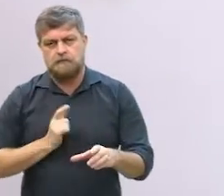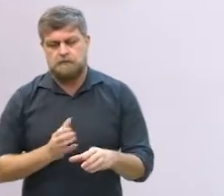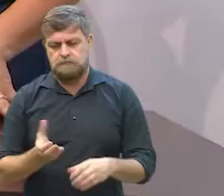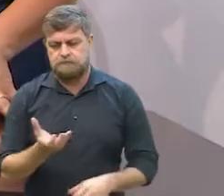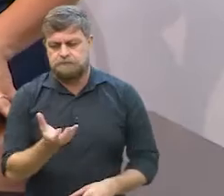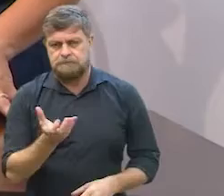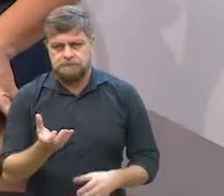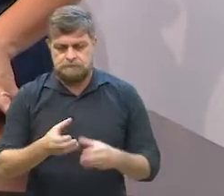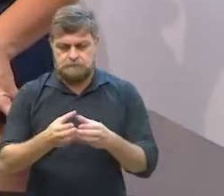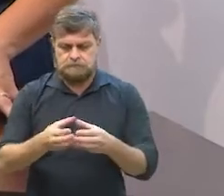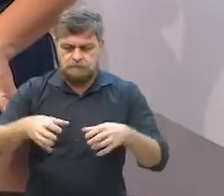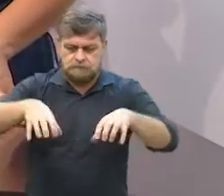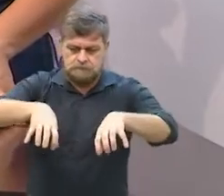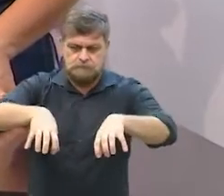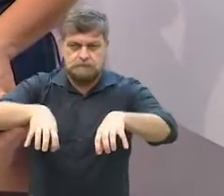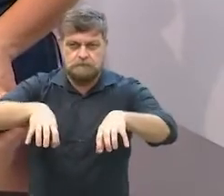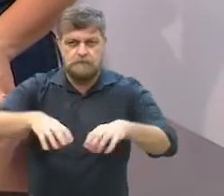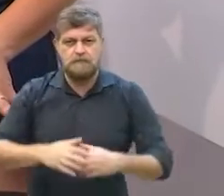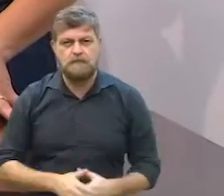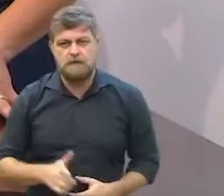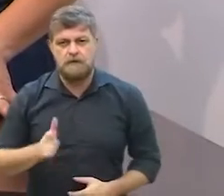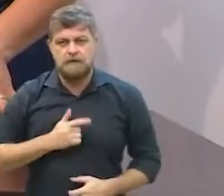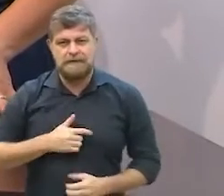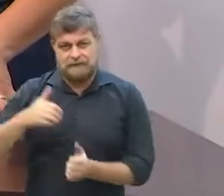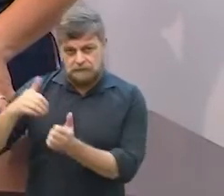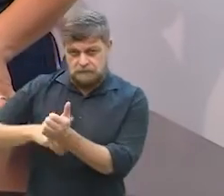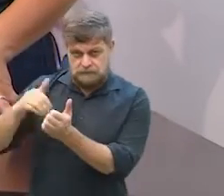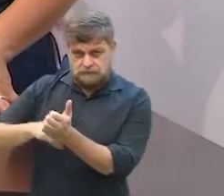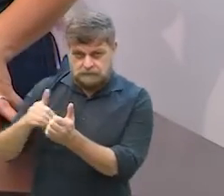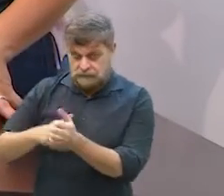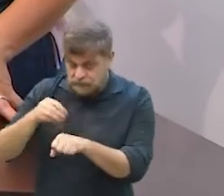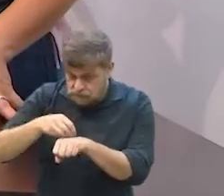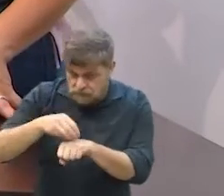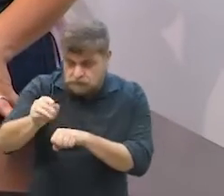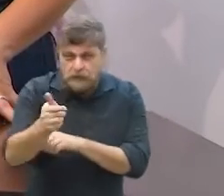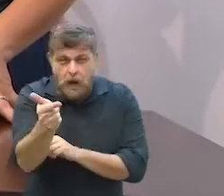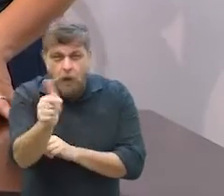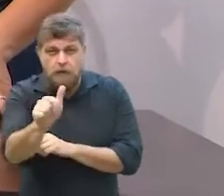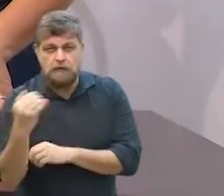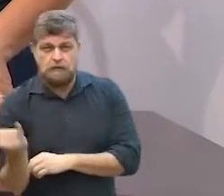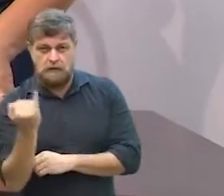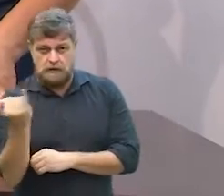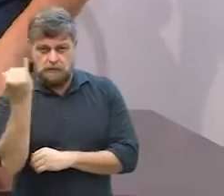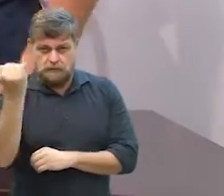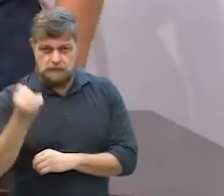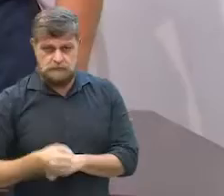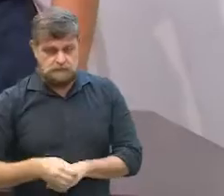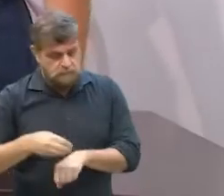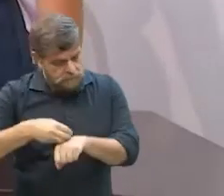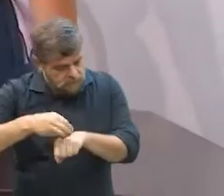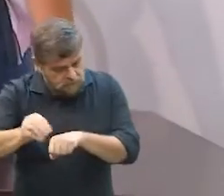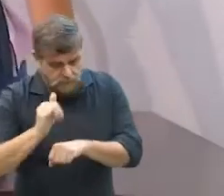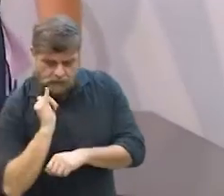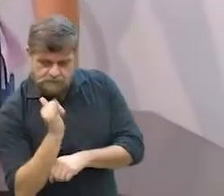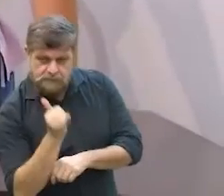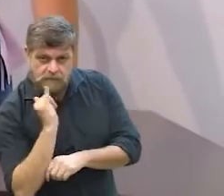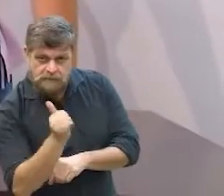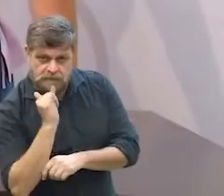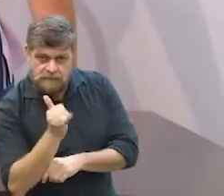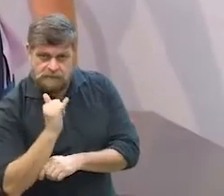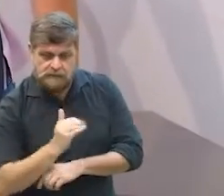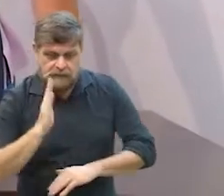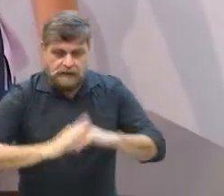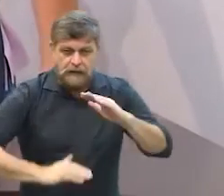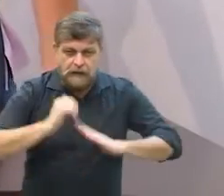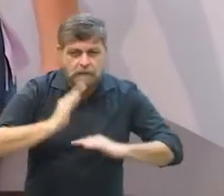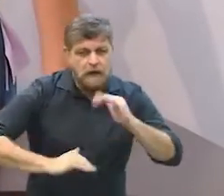balançar que as casquinhas caem tem um outro segredinho uma outra dica que é muito importante a gente já vai falar disso também reforçar no modo